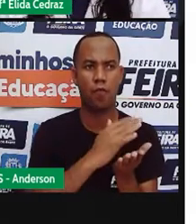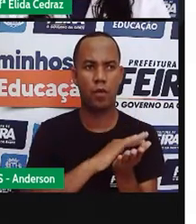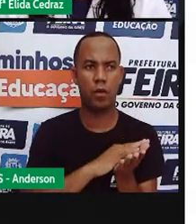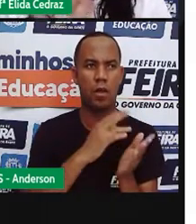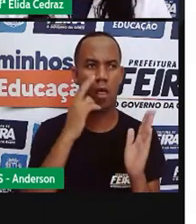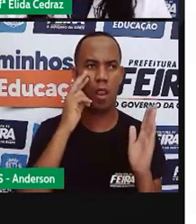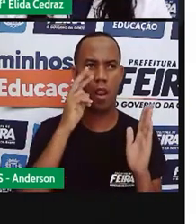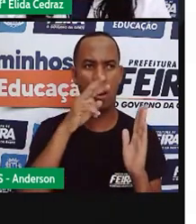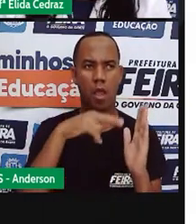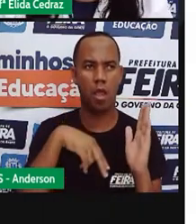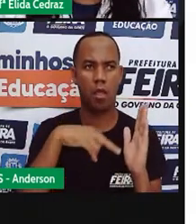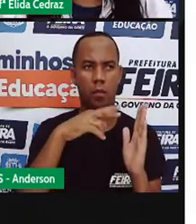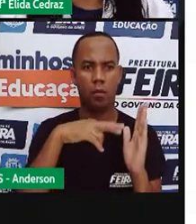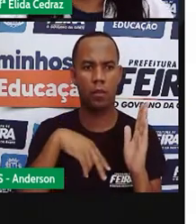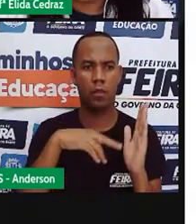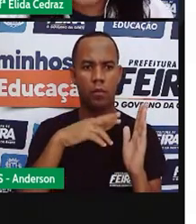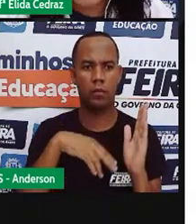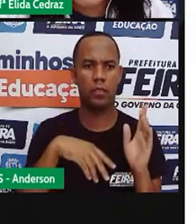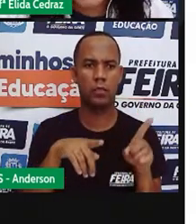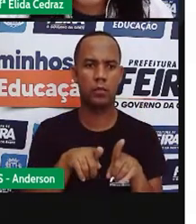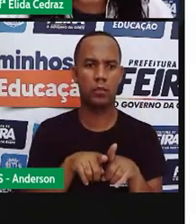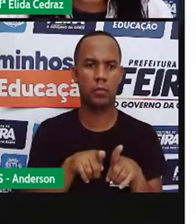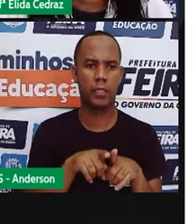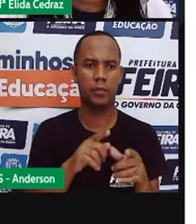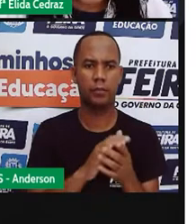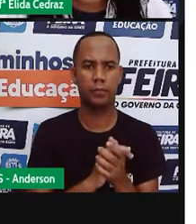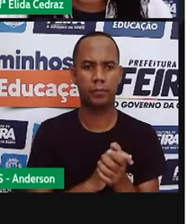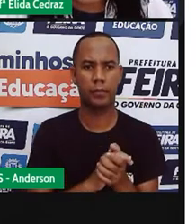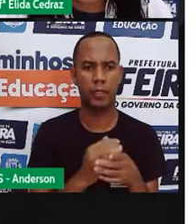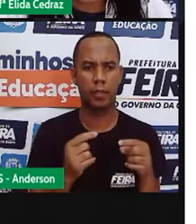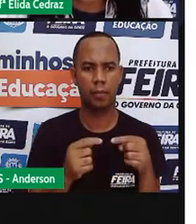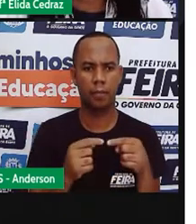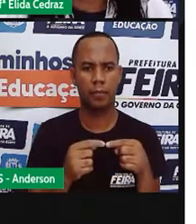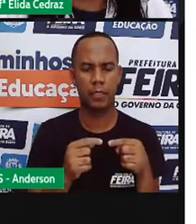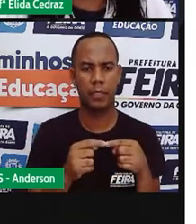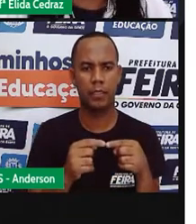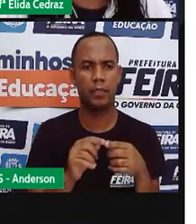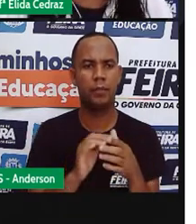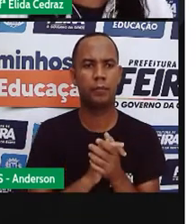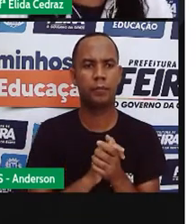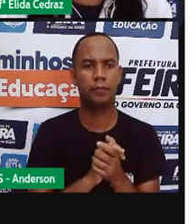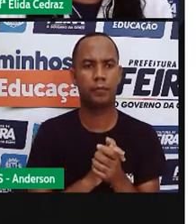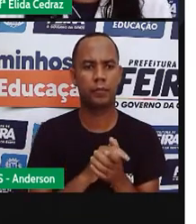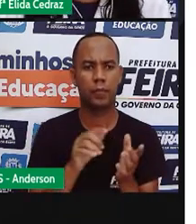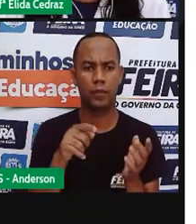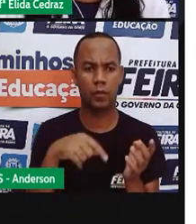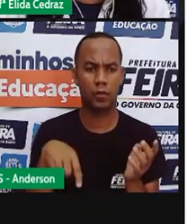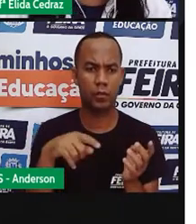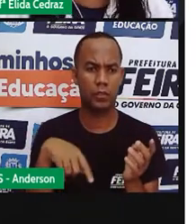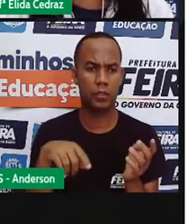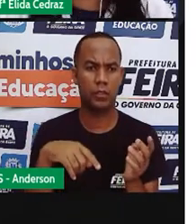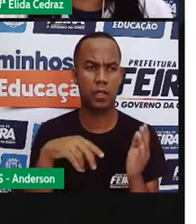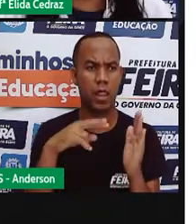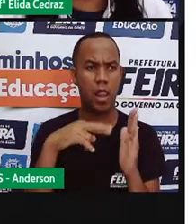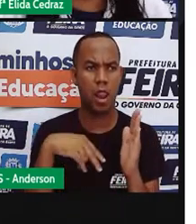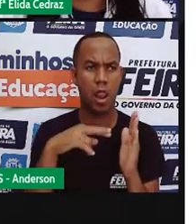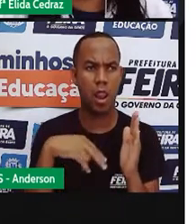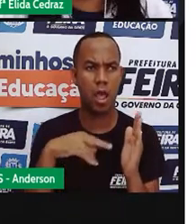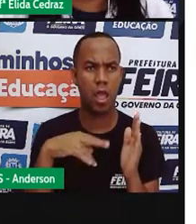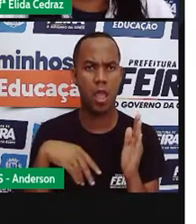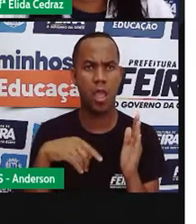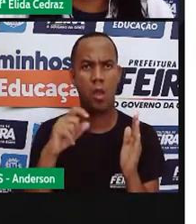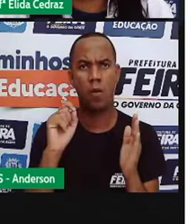vai lendo. E nos jornais, online, nas notícias online, a gente lê aquilo que a gente